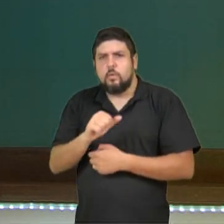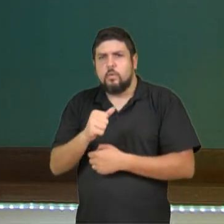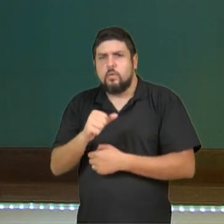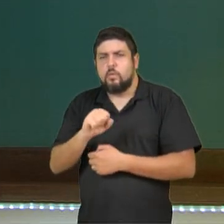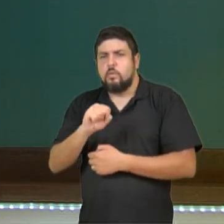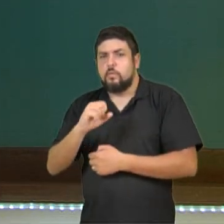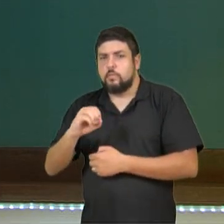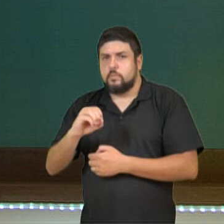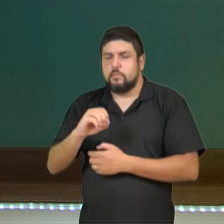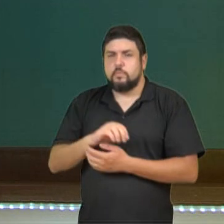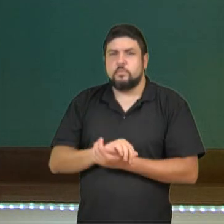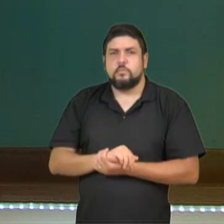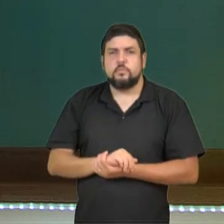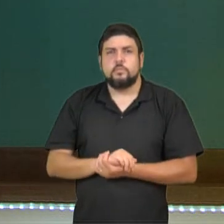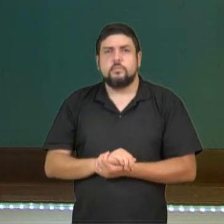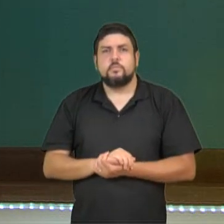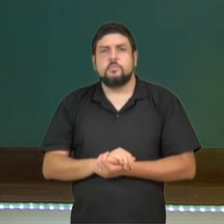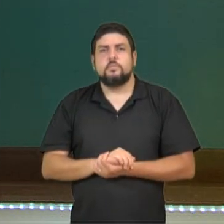graus.